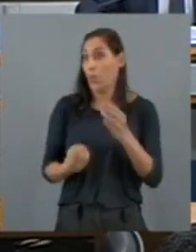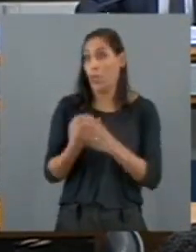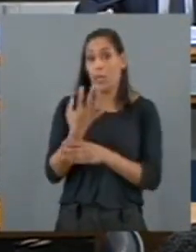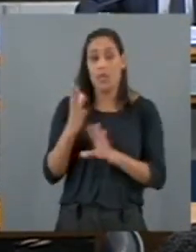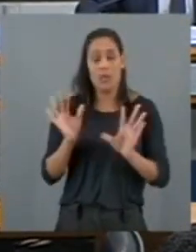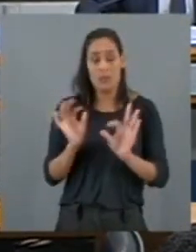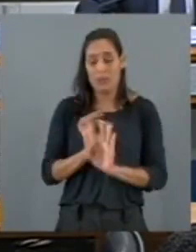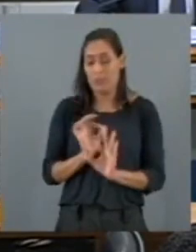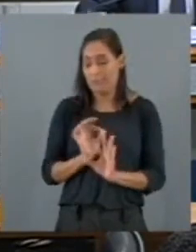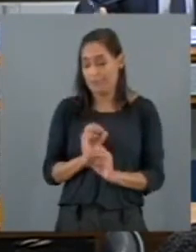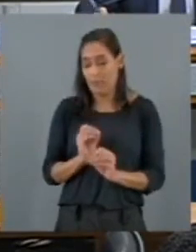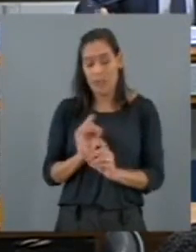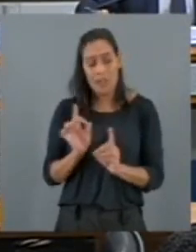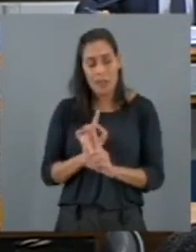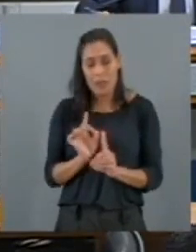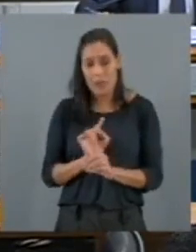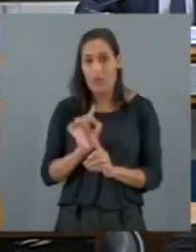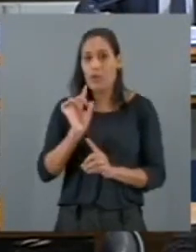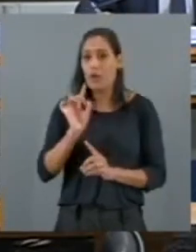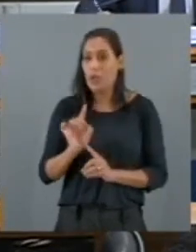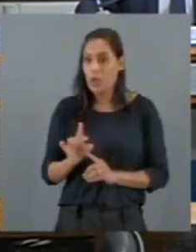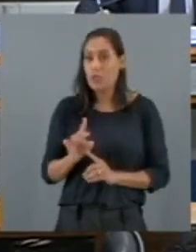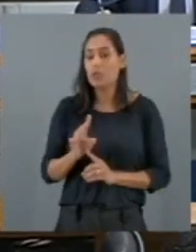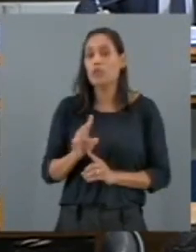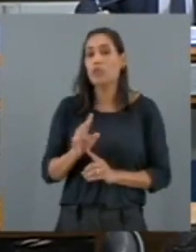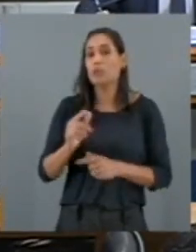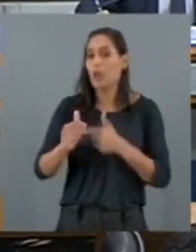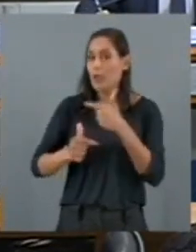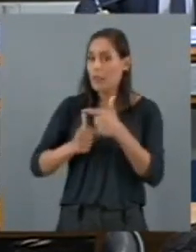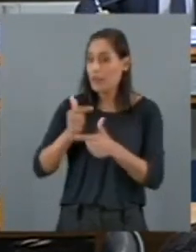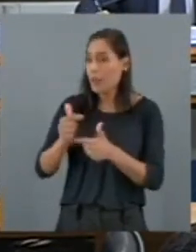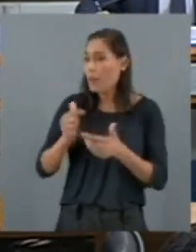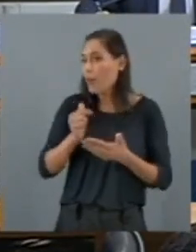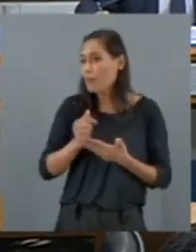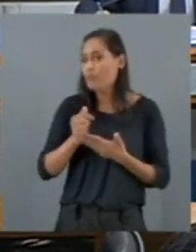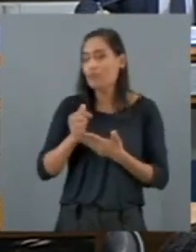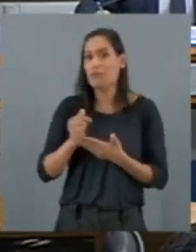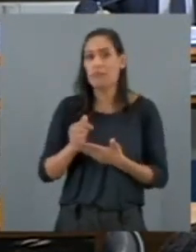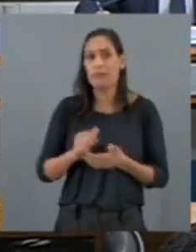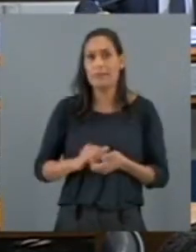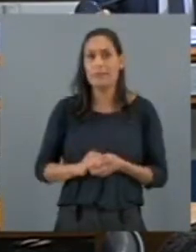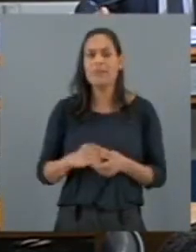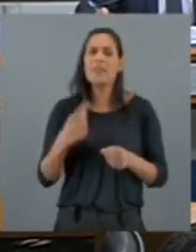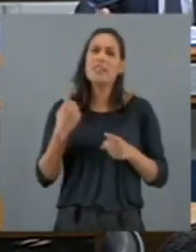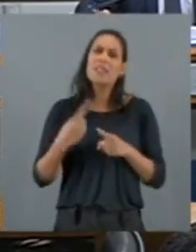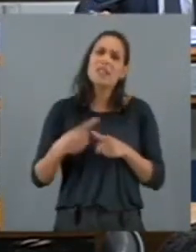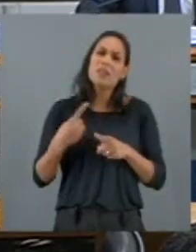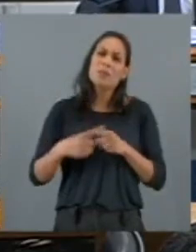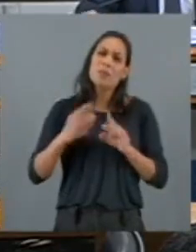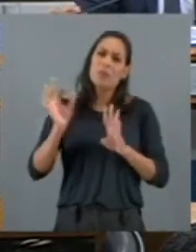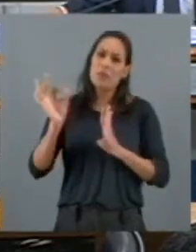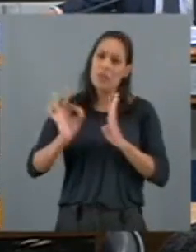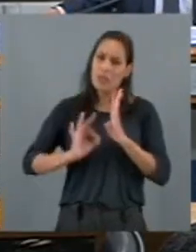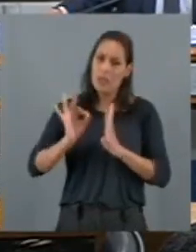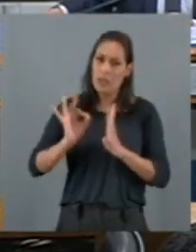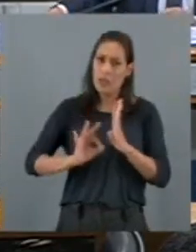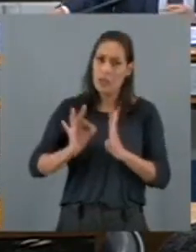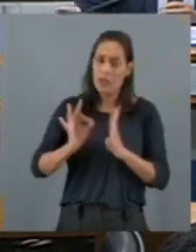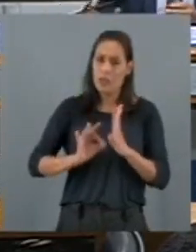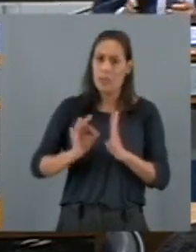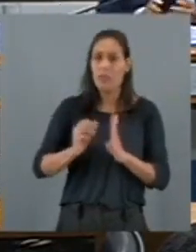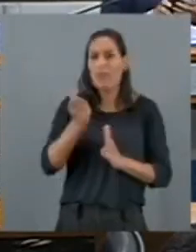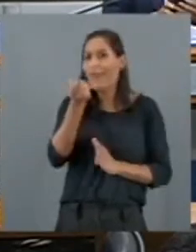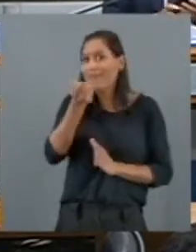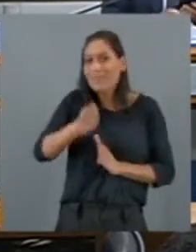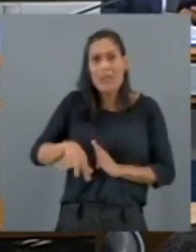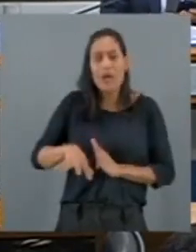E eu perguntei no começo por que o IBGE recusa a recolocar o termo mestiço em substituição ao parto